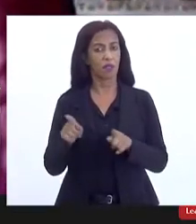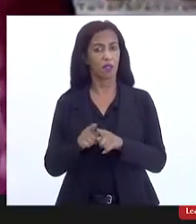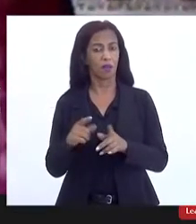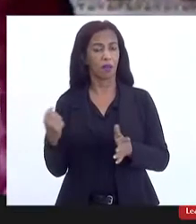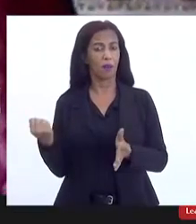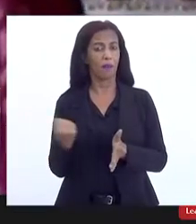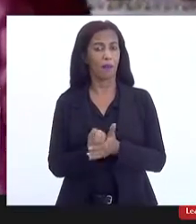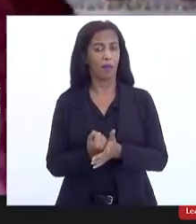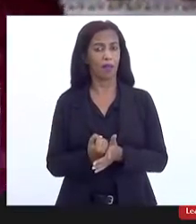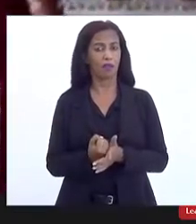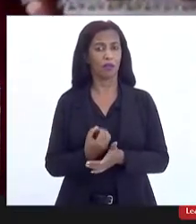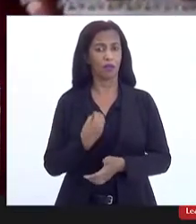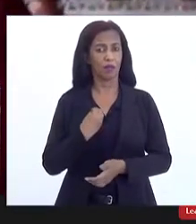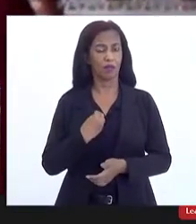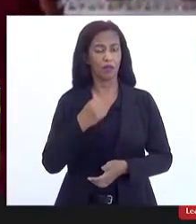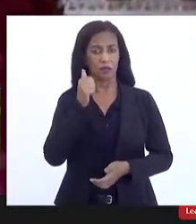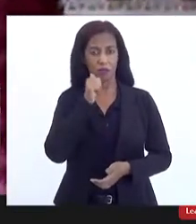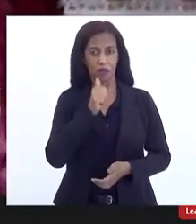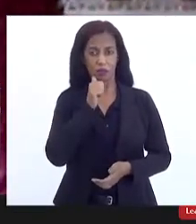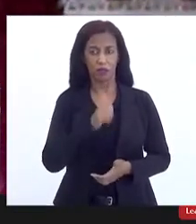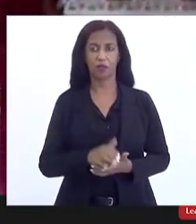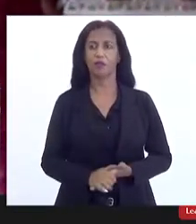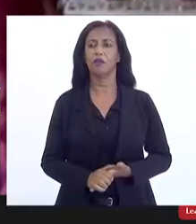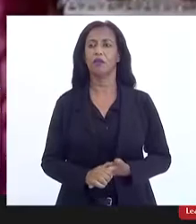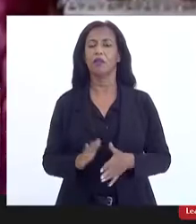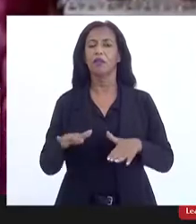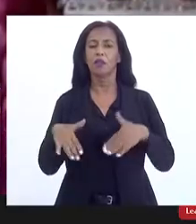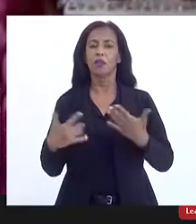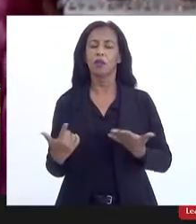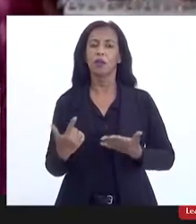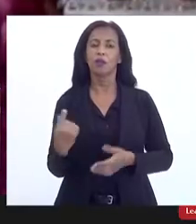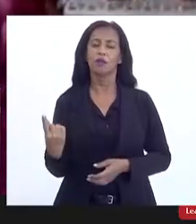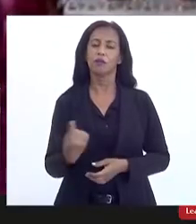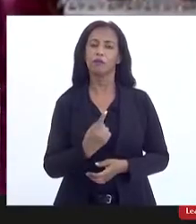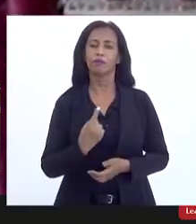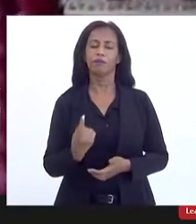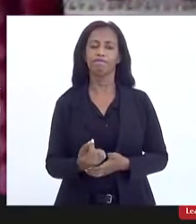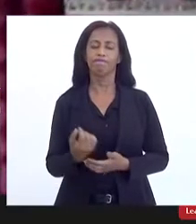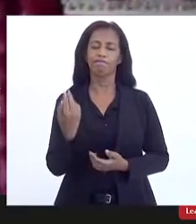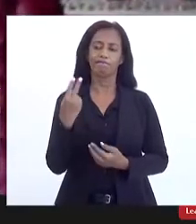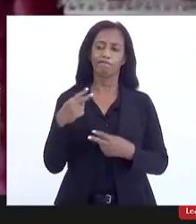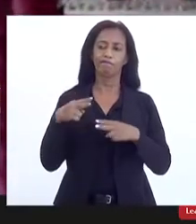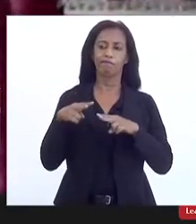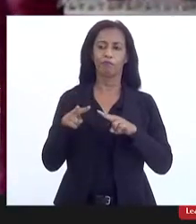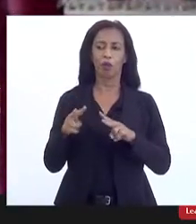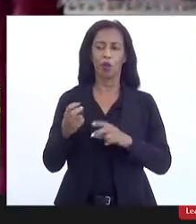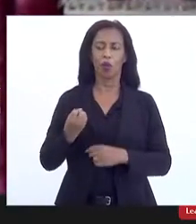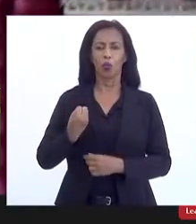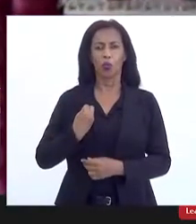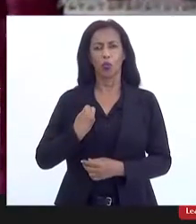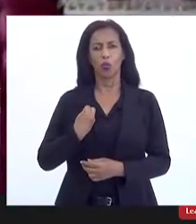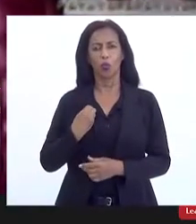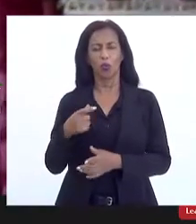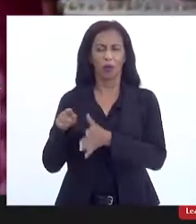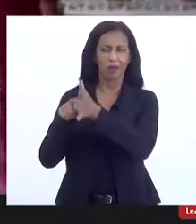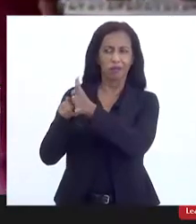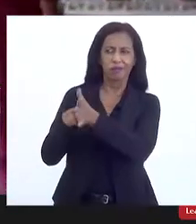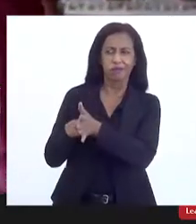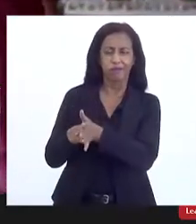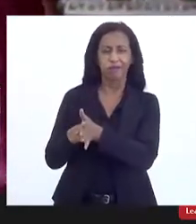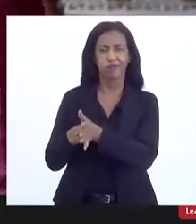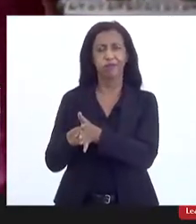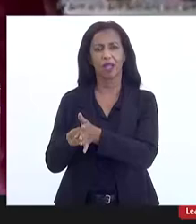impacto disso na vida das mulheres. E quando a gente olha para os números, olha para as pesquisas,